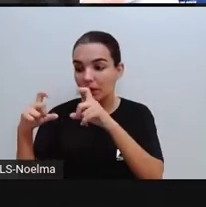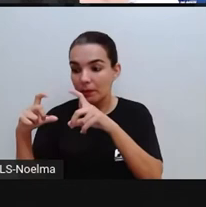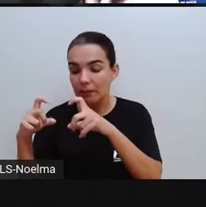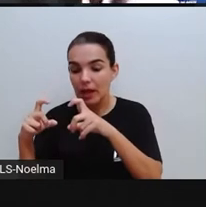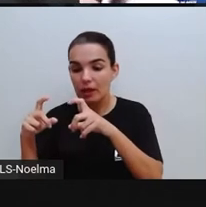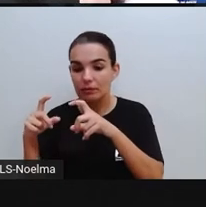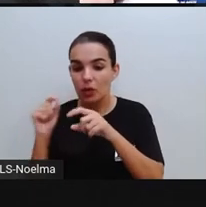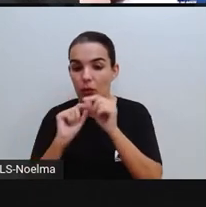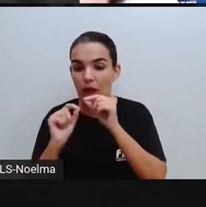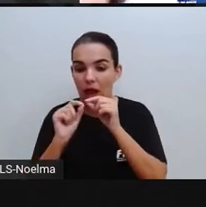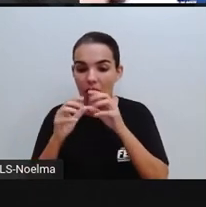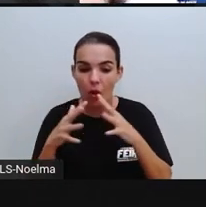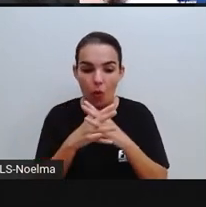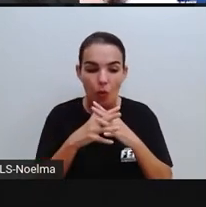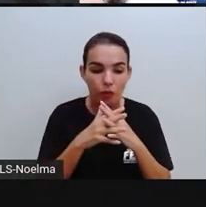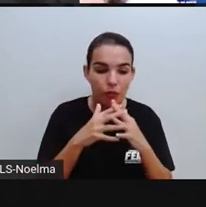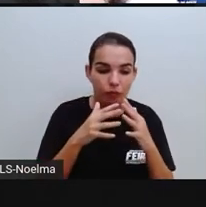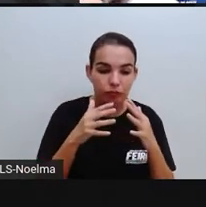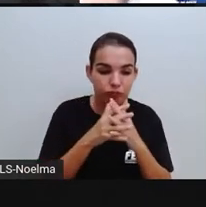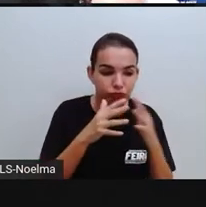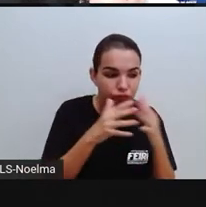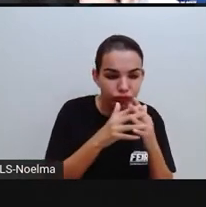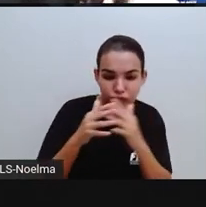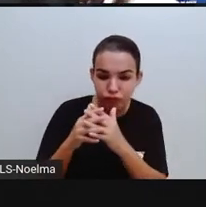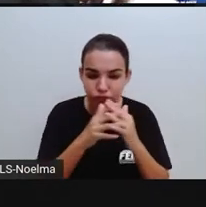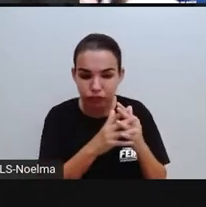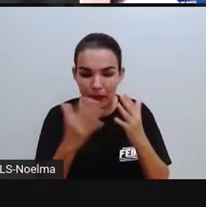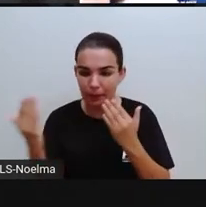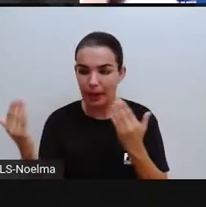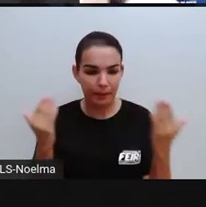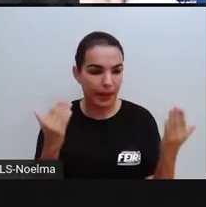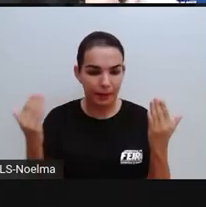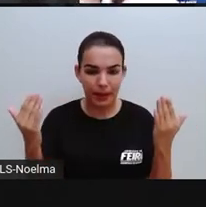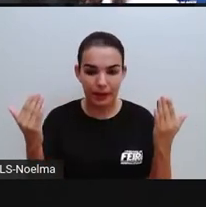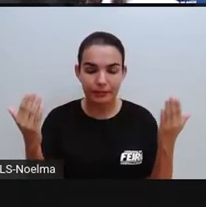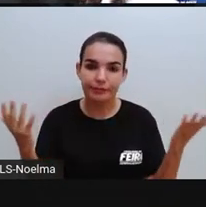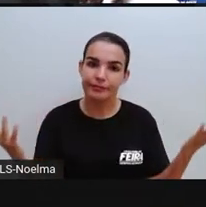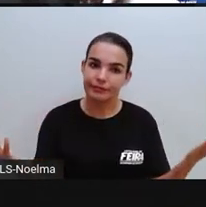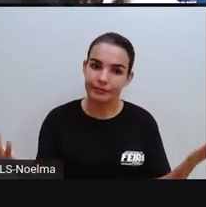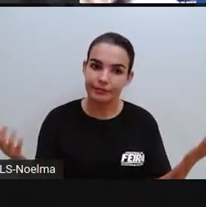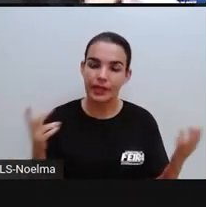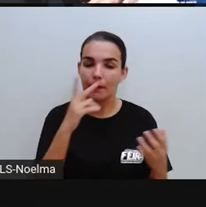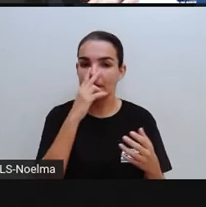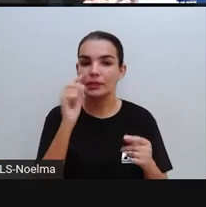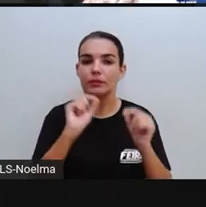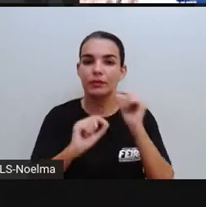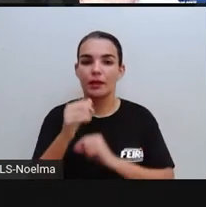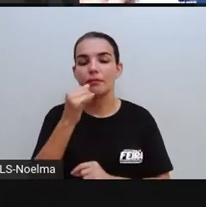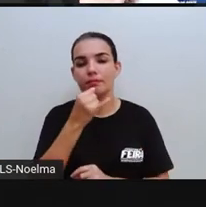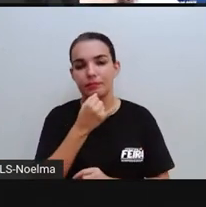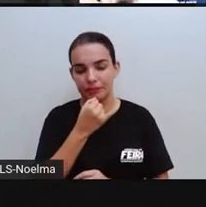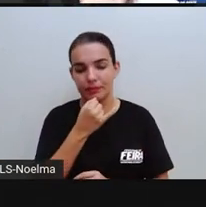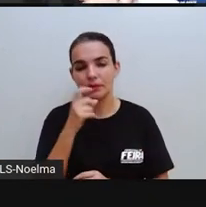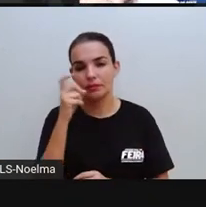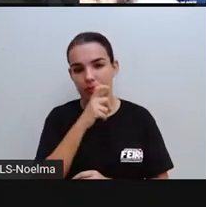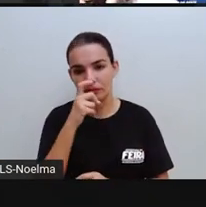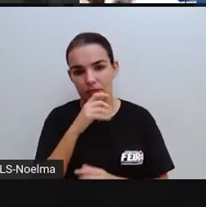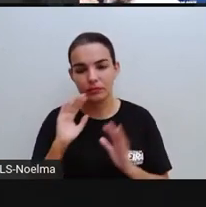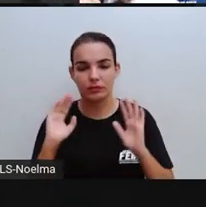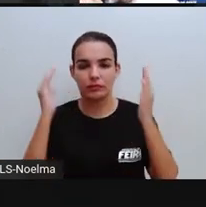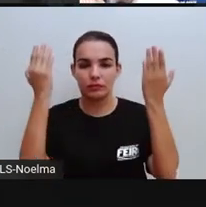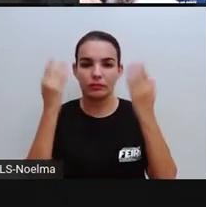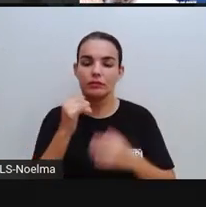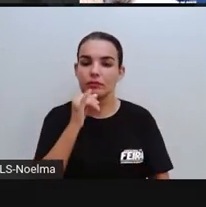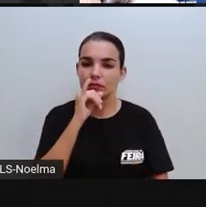de uma pessoa que agredia a criança, certo? E também já vi caso, até aqui mesmo, em Feira de Santana, tem pouco tempo que passou